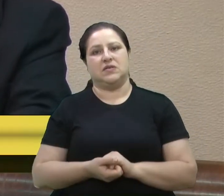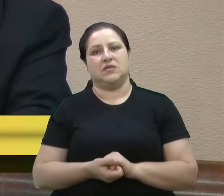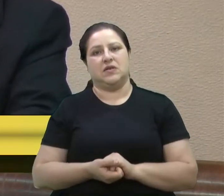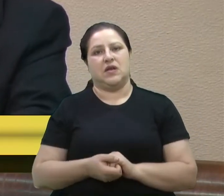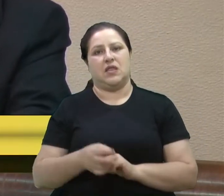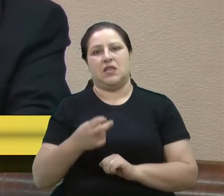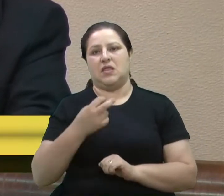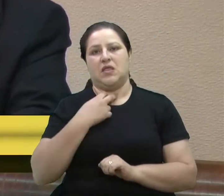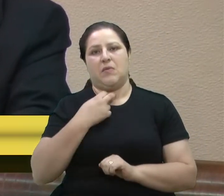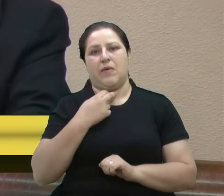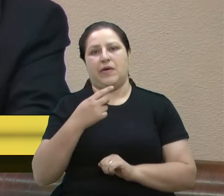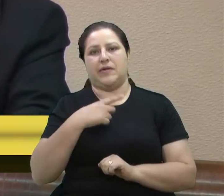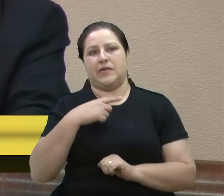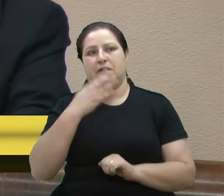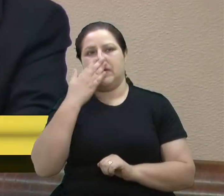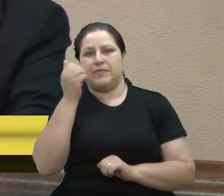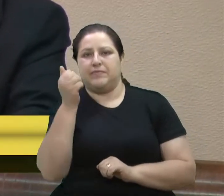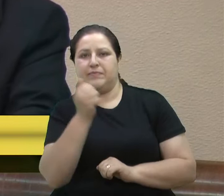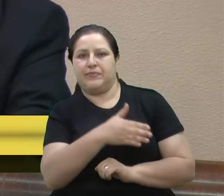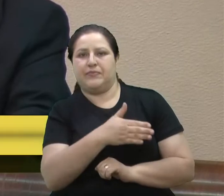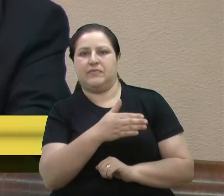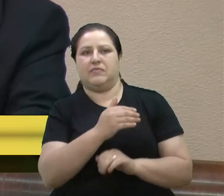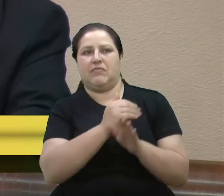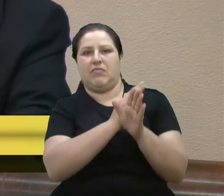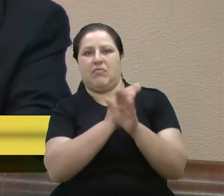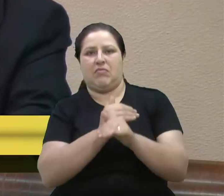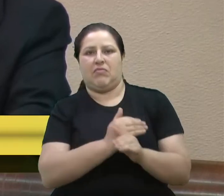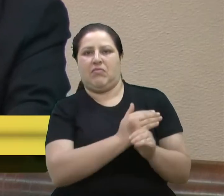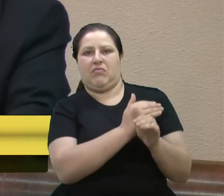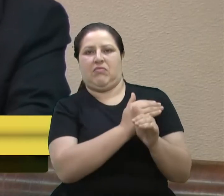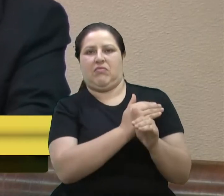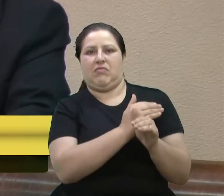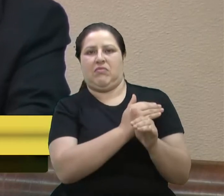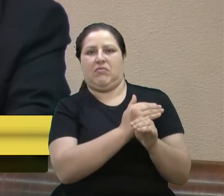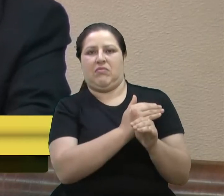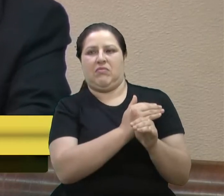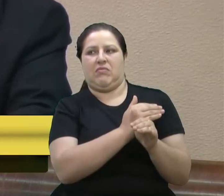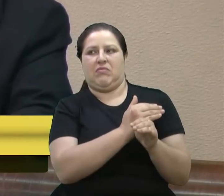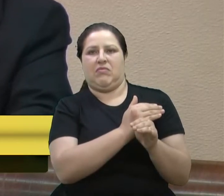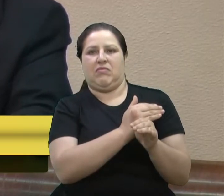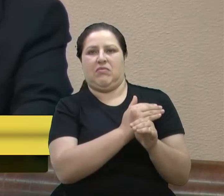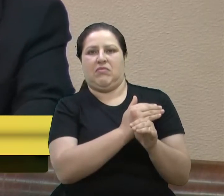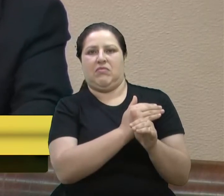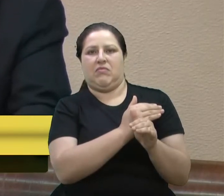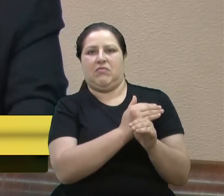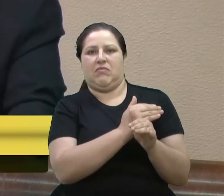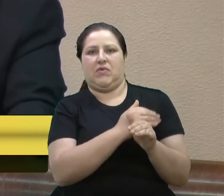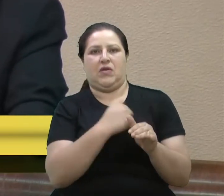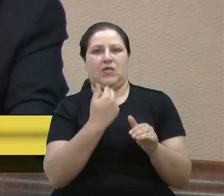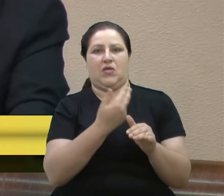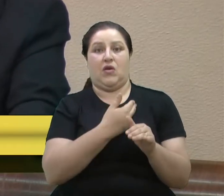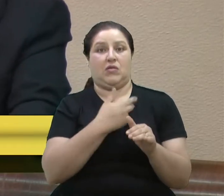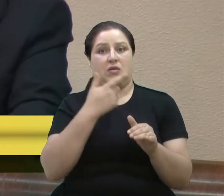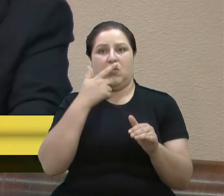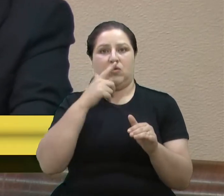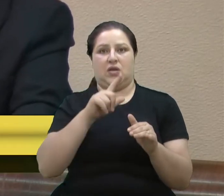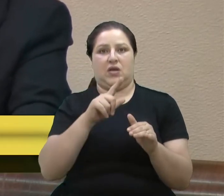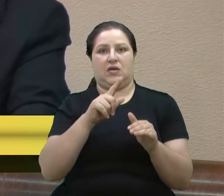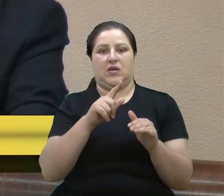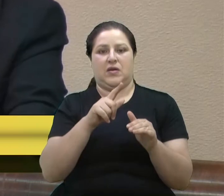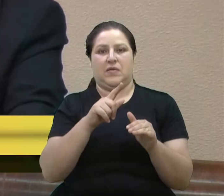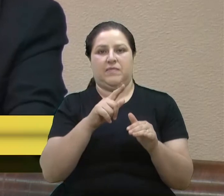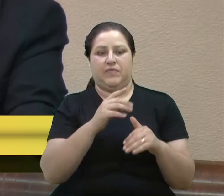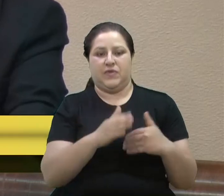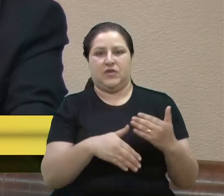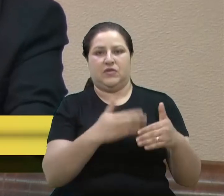negligenciados e subestimados a ponto de não podermos produzir um senso, desenvolver